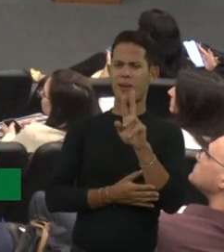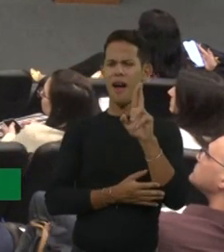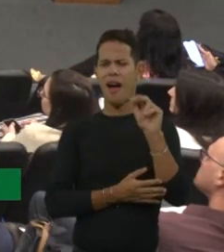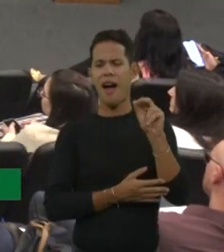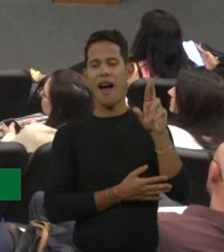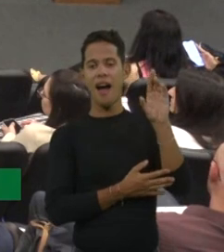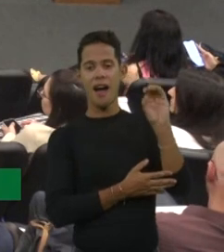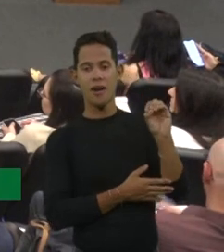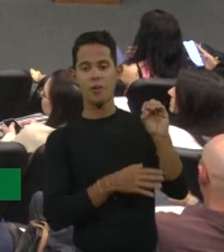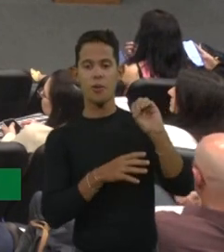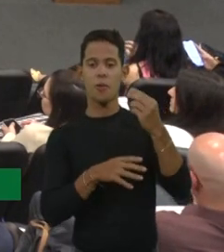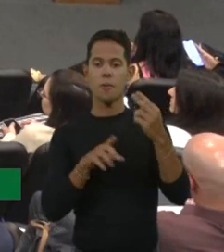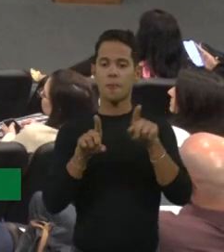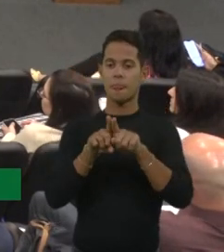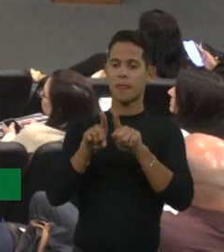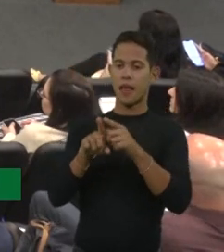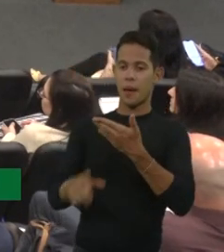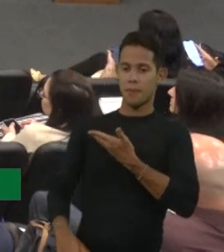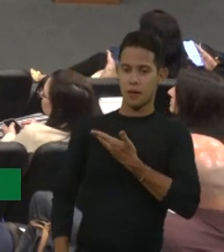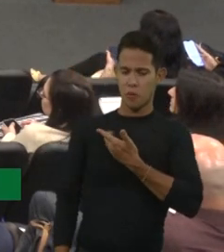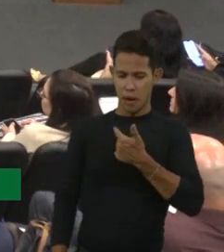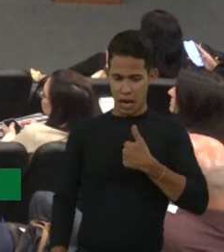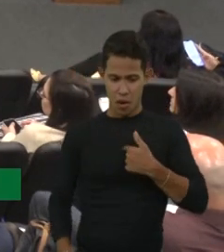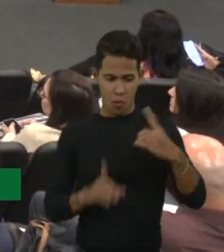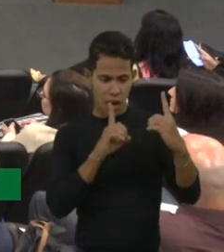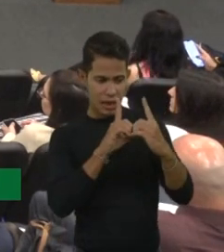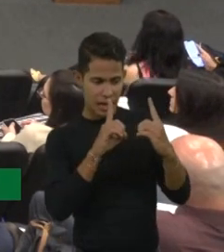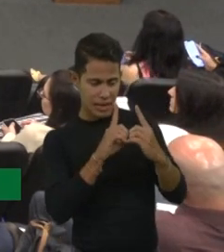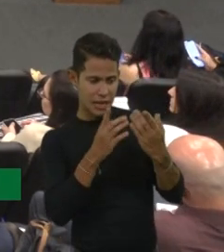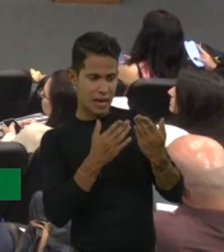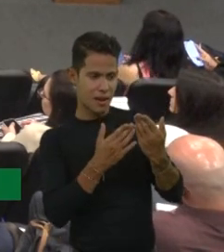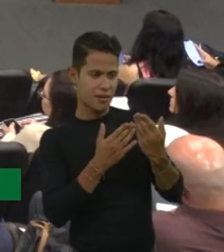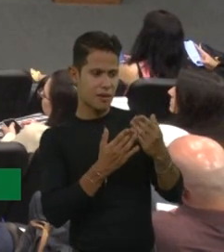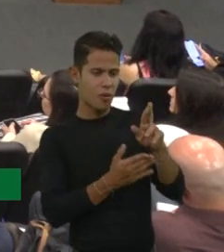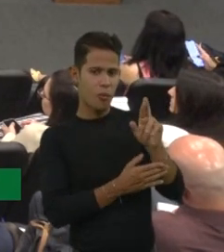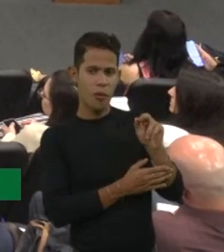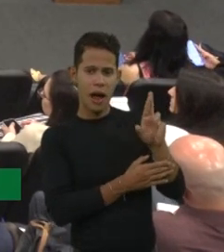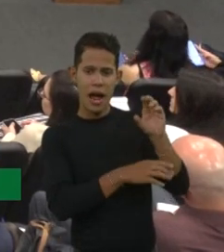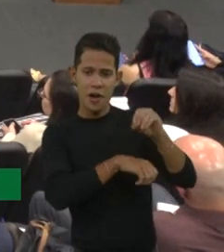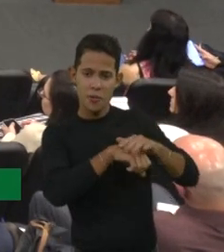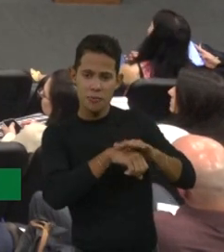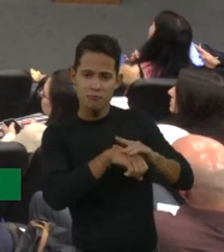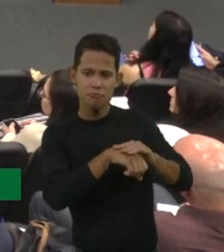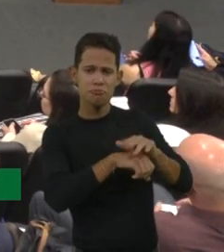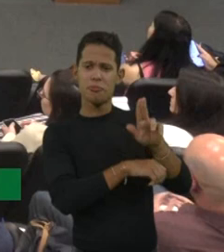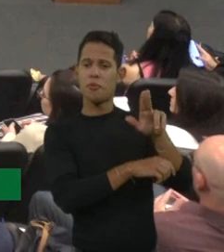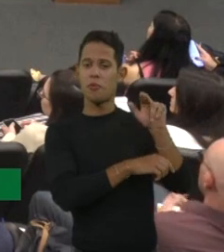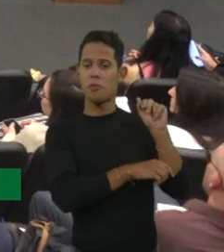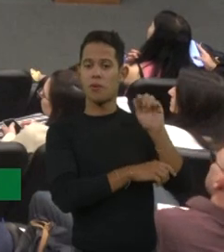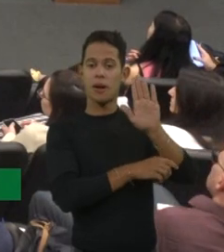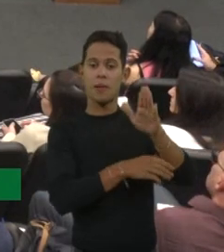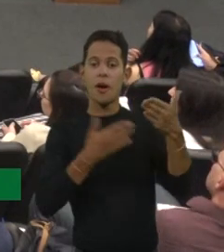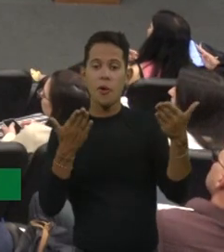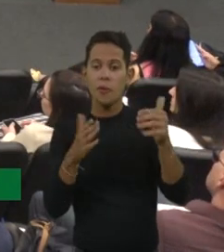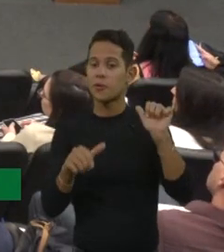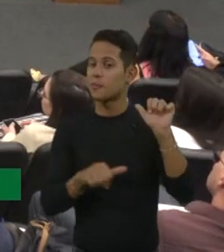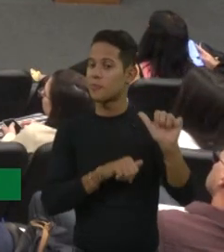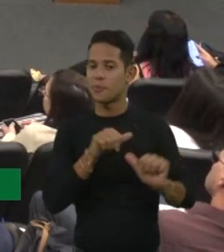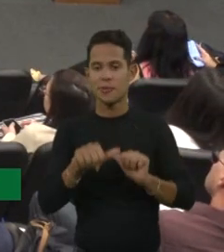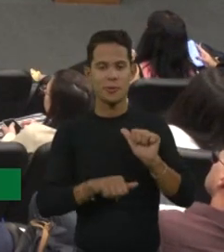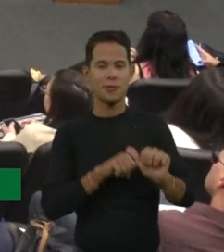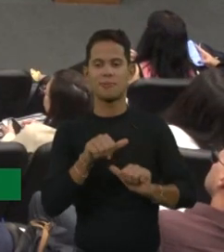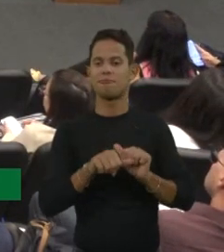colegas dizem, eu nunca vou atender um paciente com uma dança rara, e hoje tá todo mundo buscando dança rara. Isso mudou muito, muito mesmo.